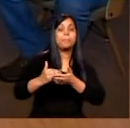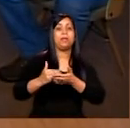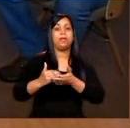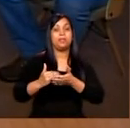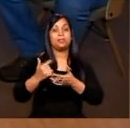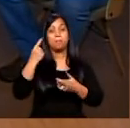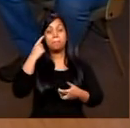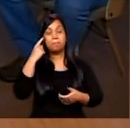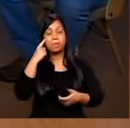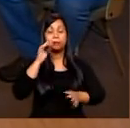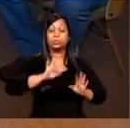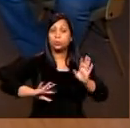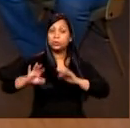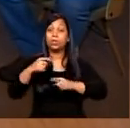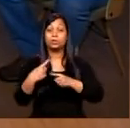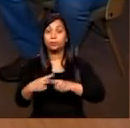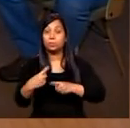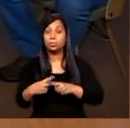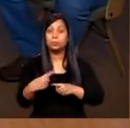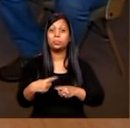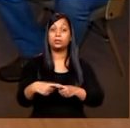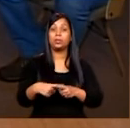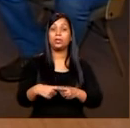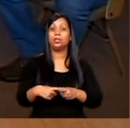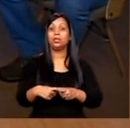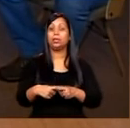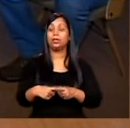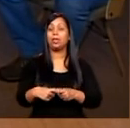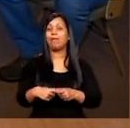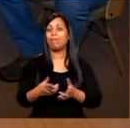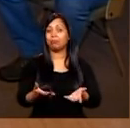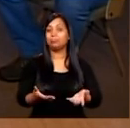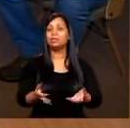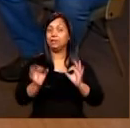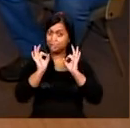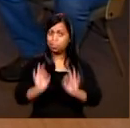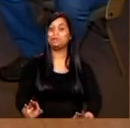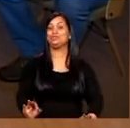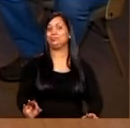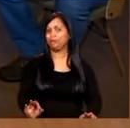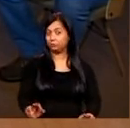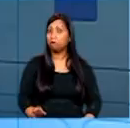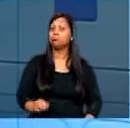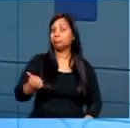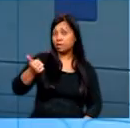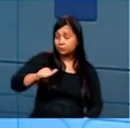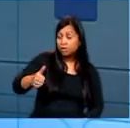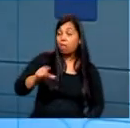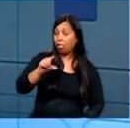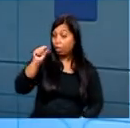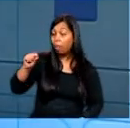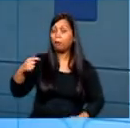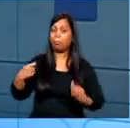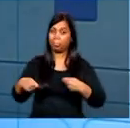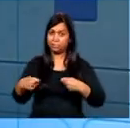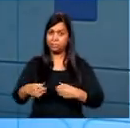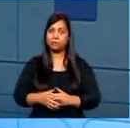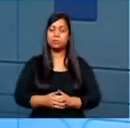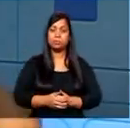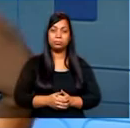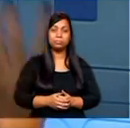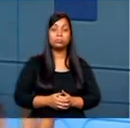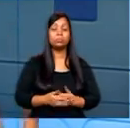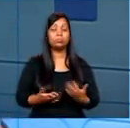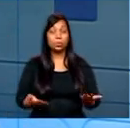pensando com muito cuidado. Porque a gente não quer ser injusto, apesar de ter que selecionar, ter que fazer um recorte, né? E